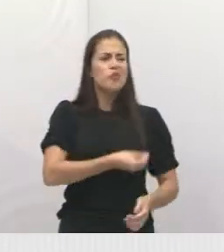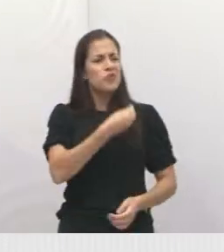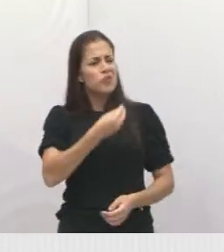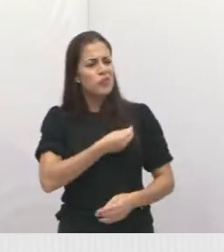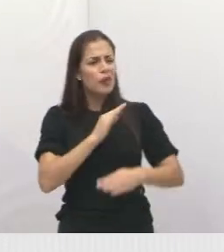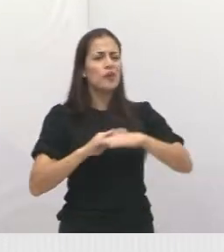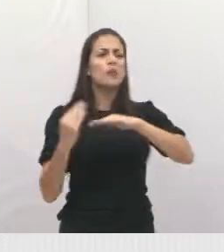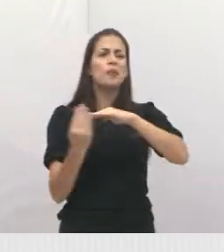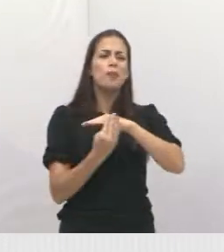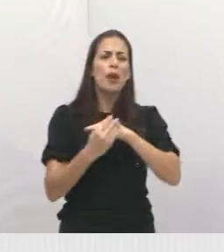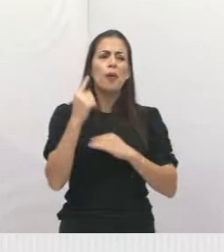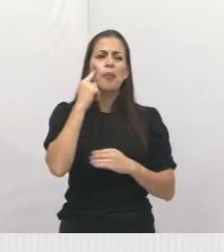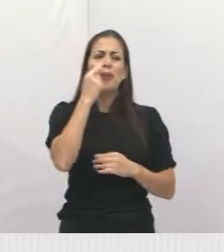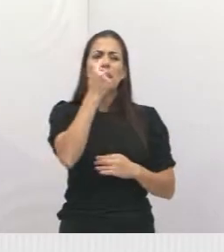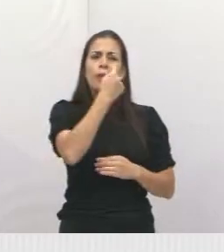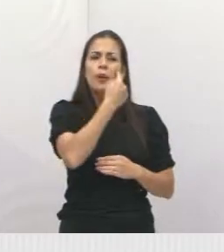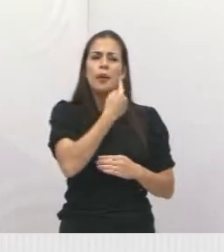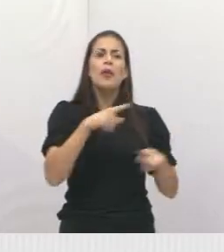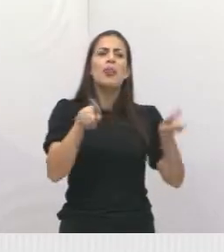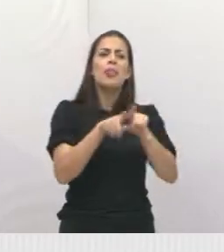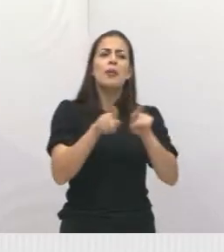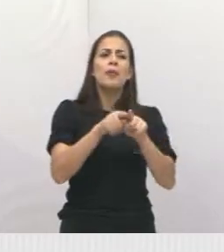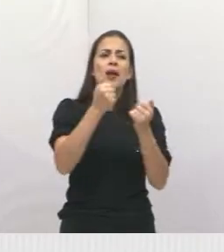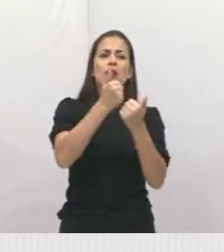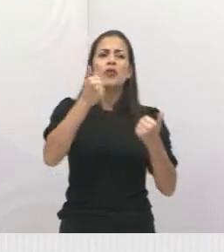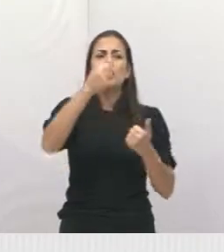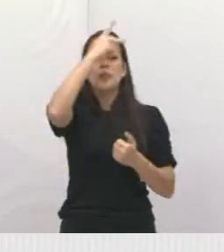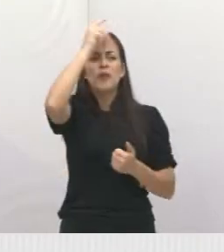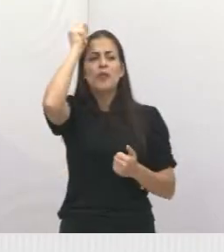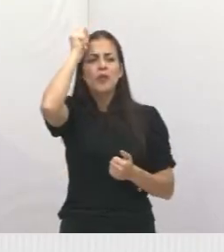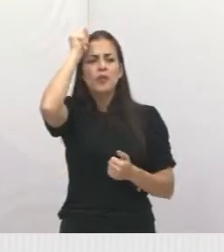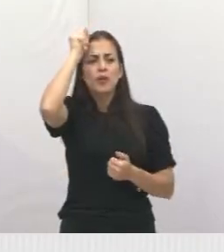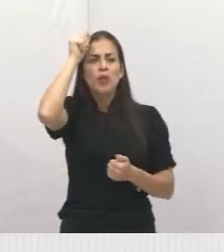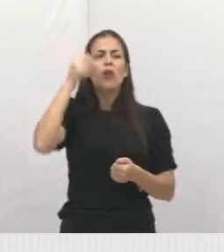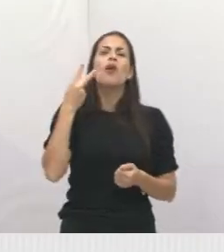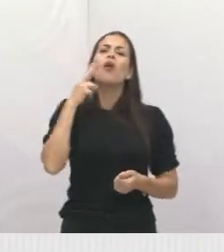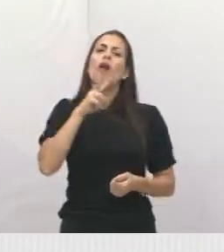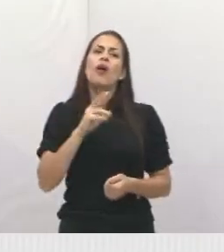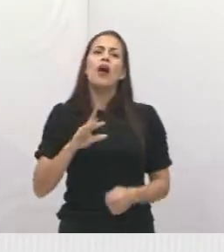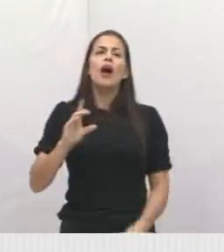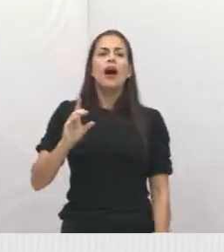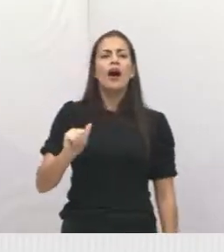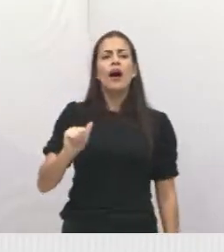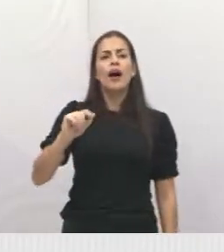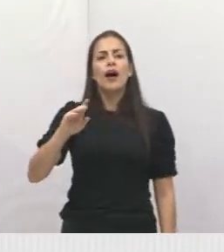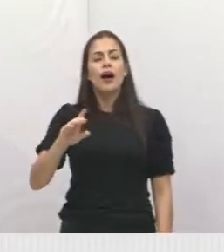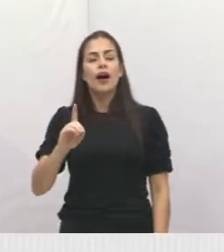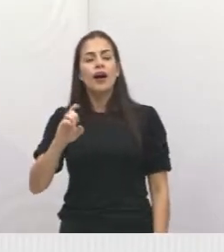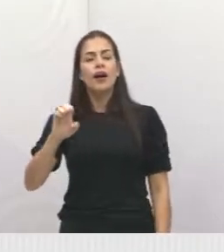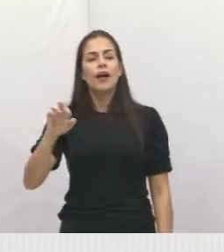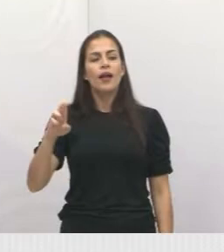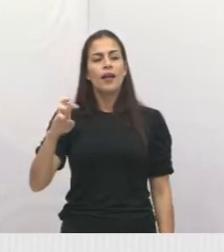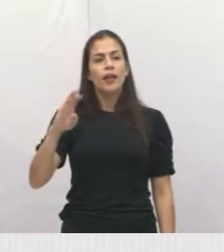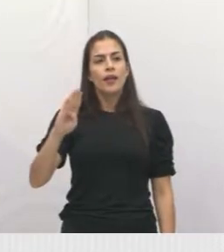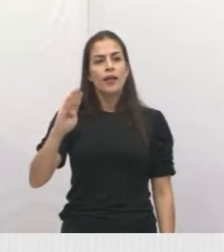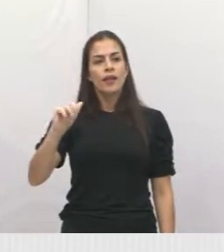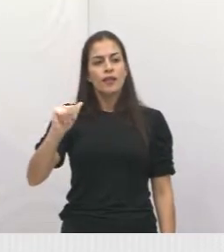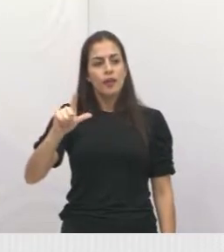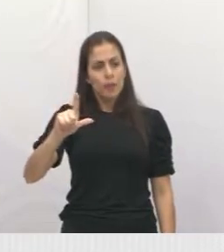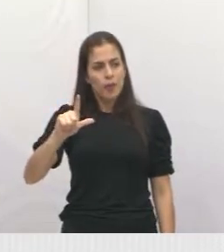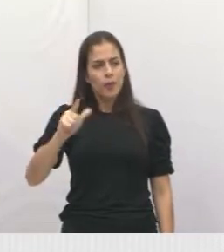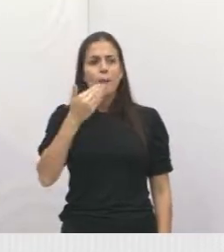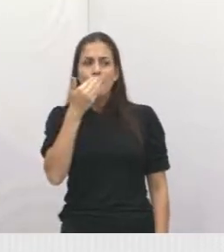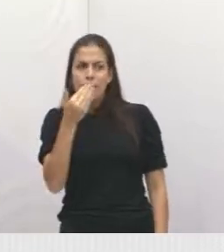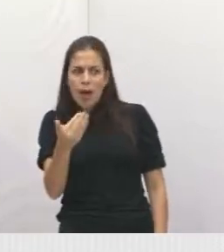subprefeitura. Ó, Aderbal. Por favor, né? Vamos pedir aí para meio ambiente.